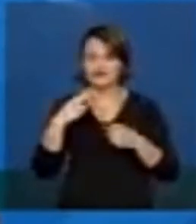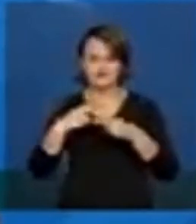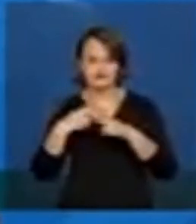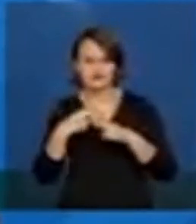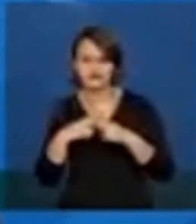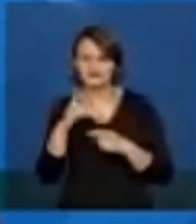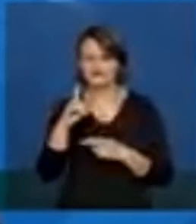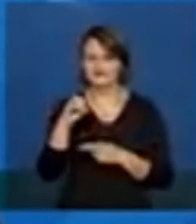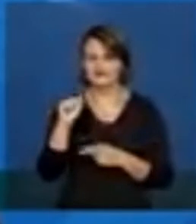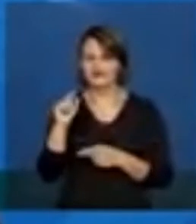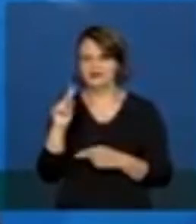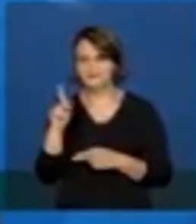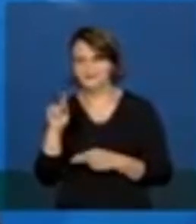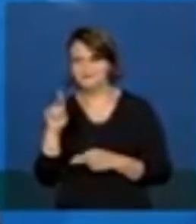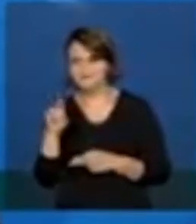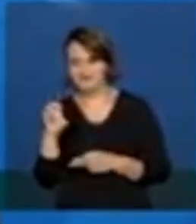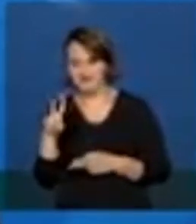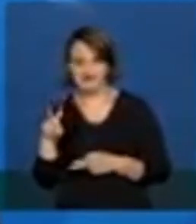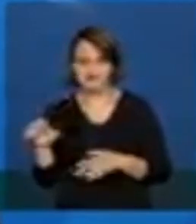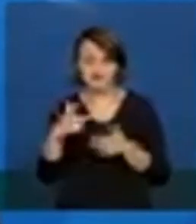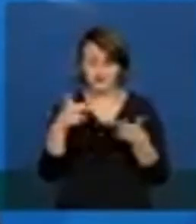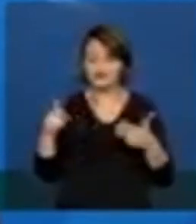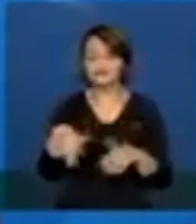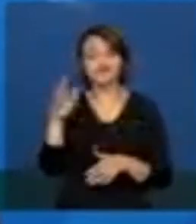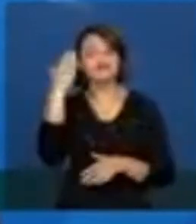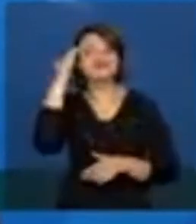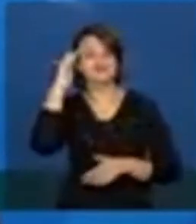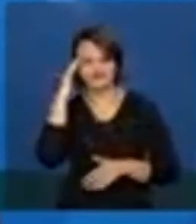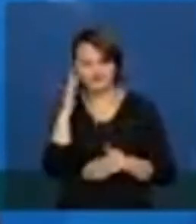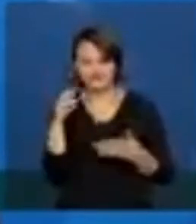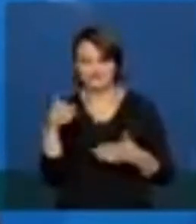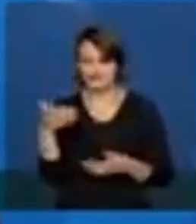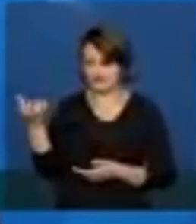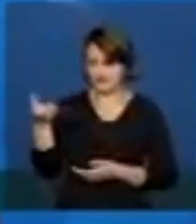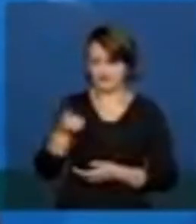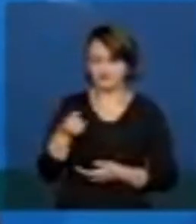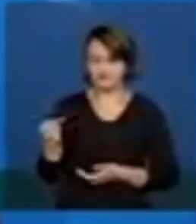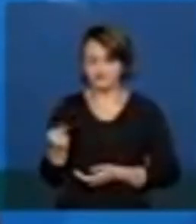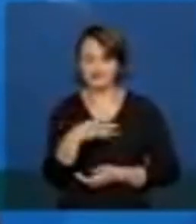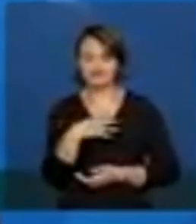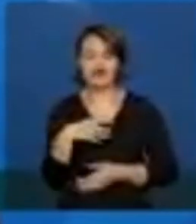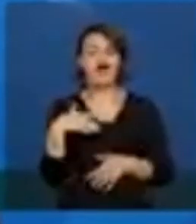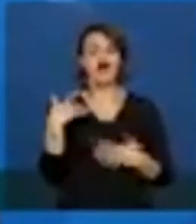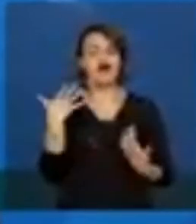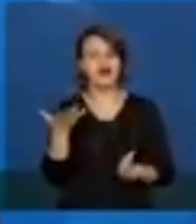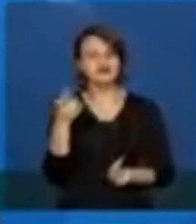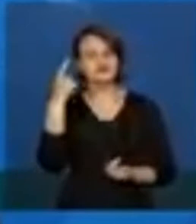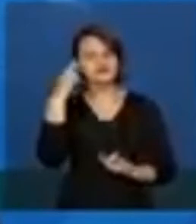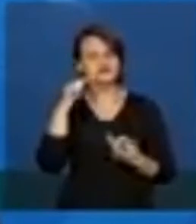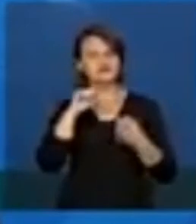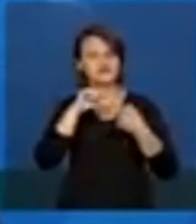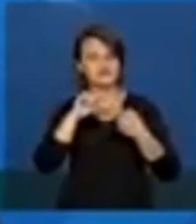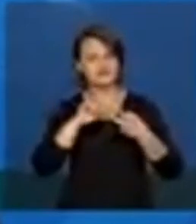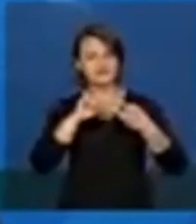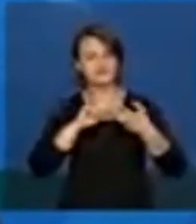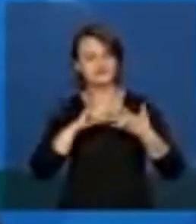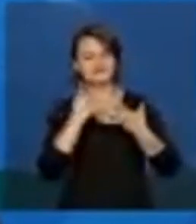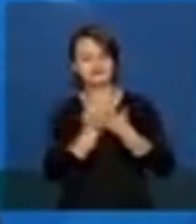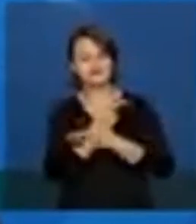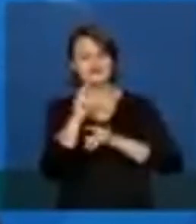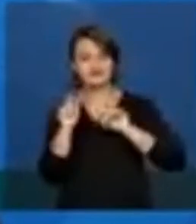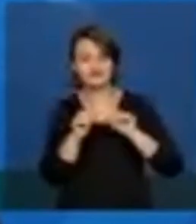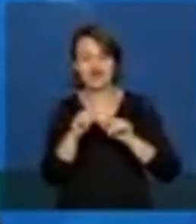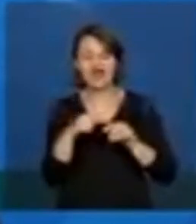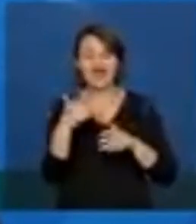Caixa Econômica Federal. Nós, ao entendermos melhor o auxílio, percebemos um conjunto de coisas que vinham acontecendo e